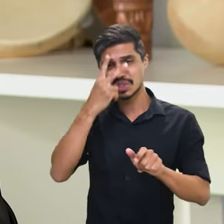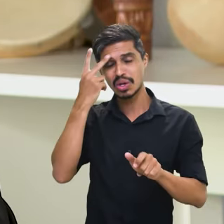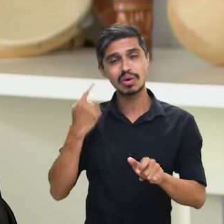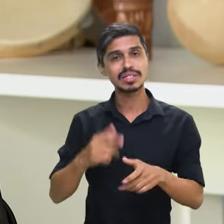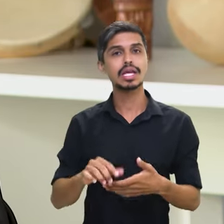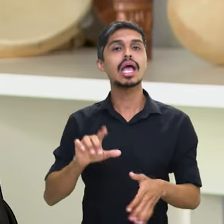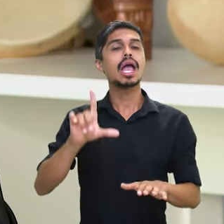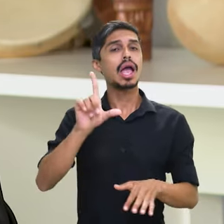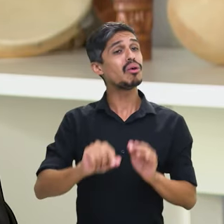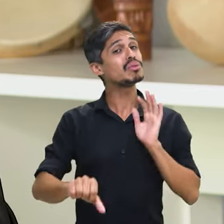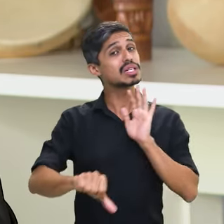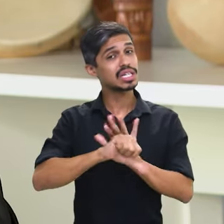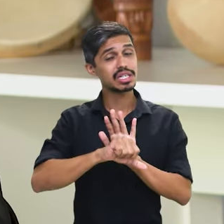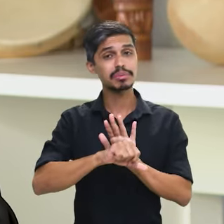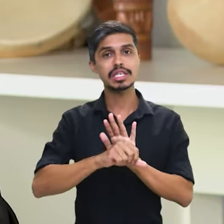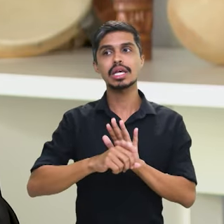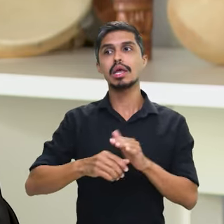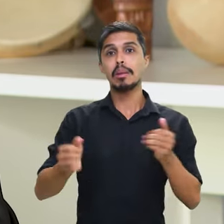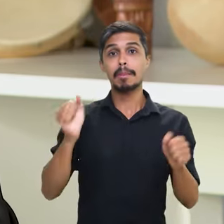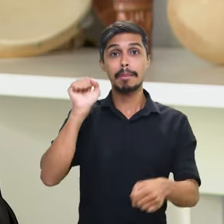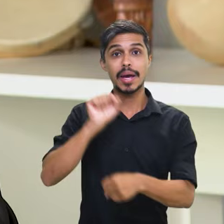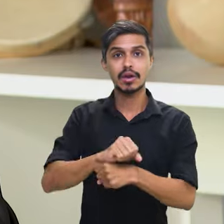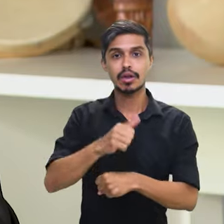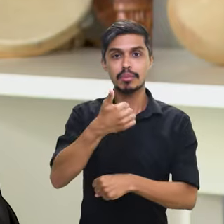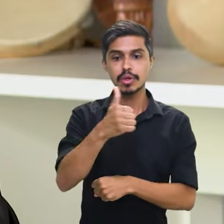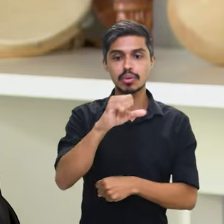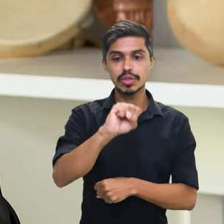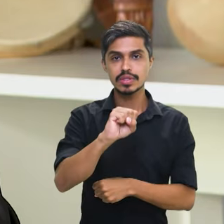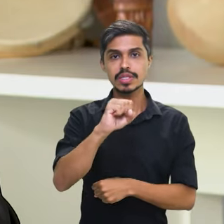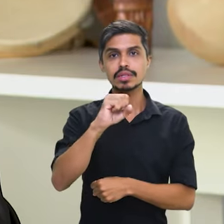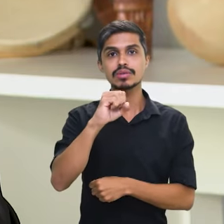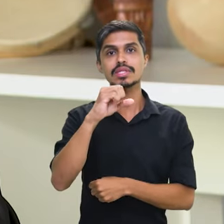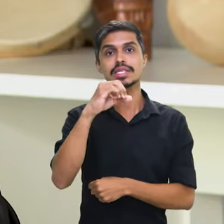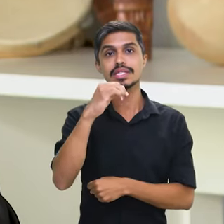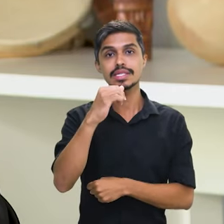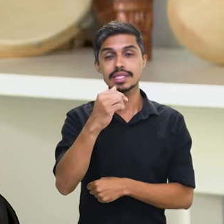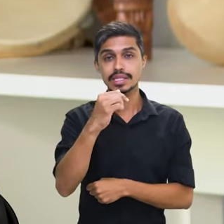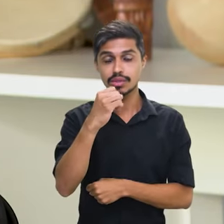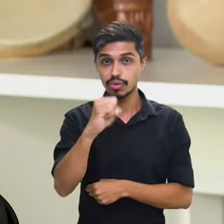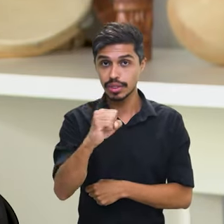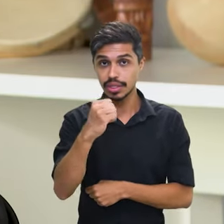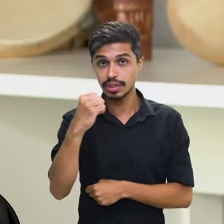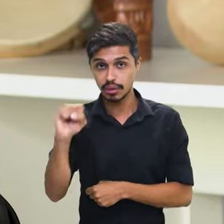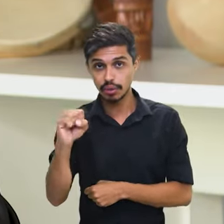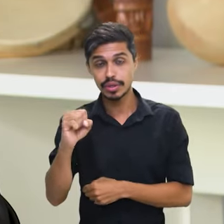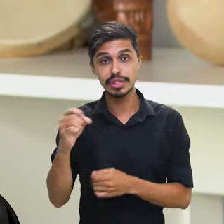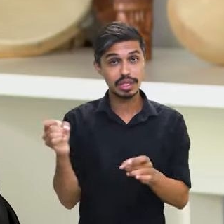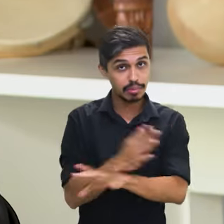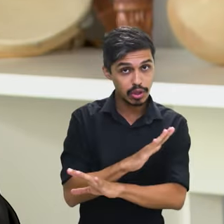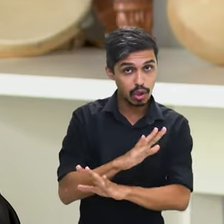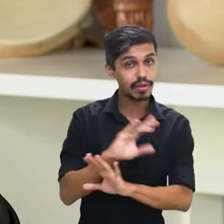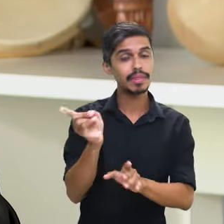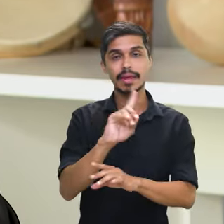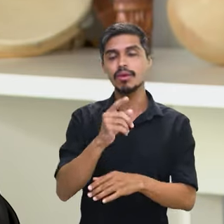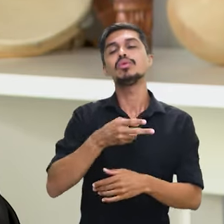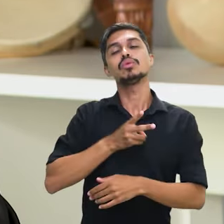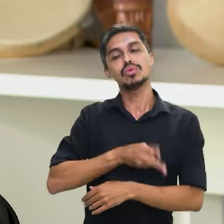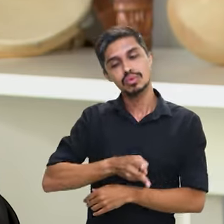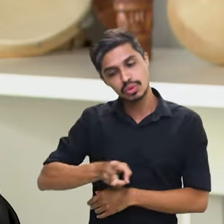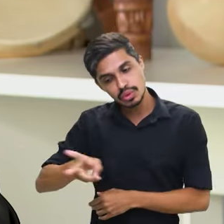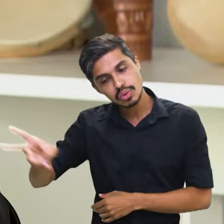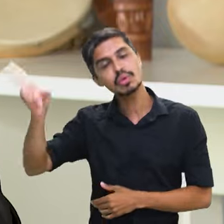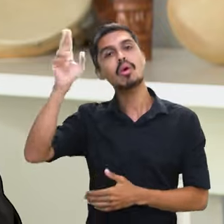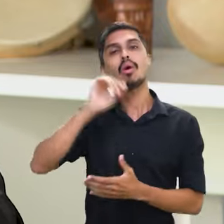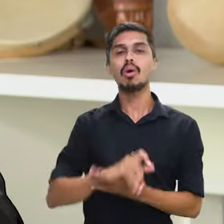foi um crime que não parou em 1888. Ele é um crime continuado, continua ainda hoje por causa das